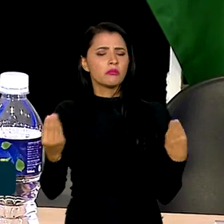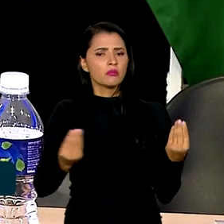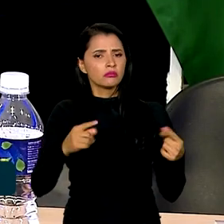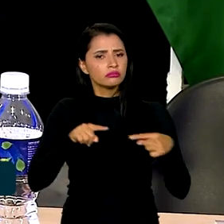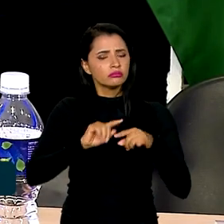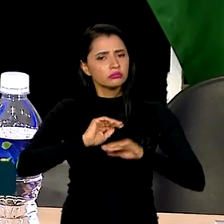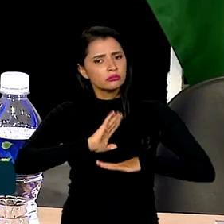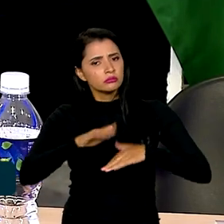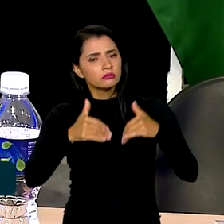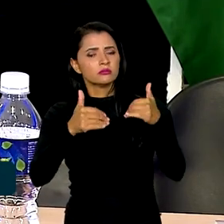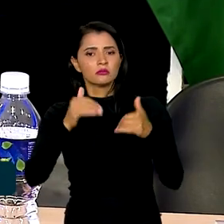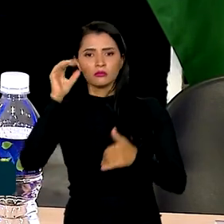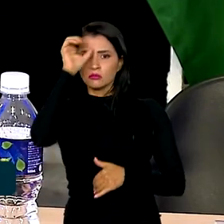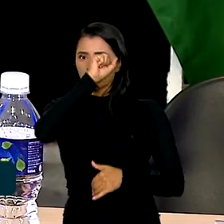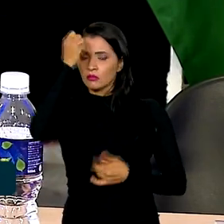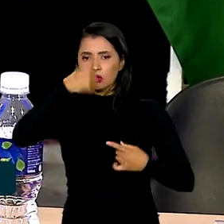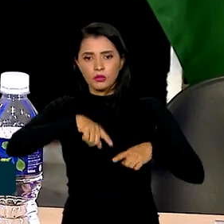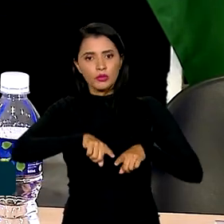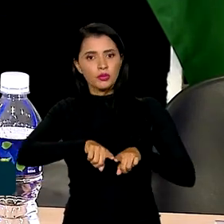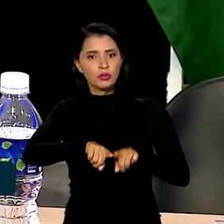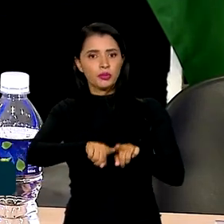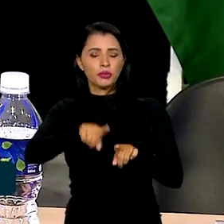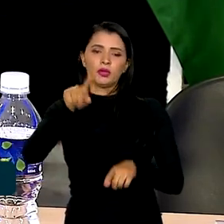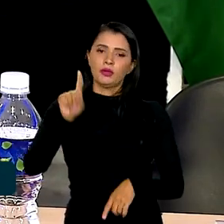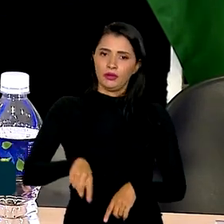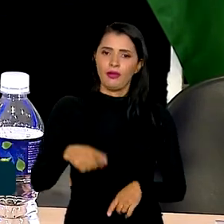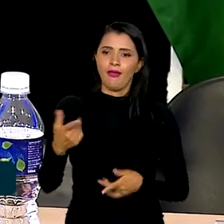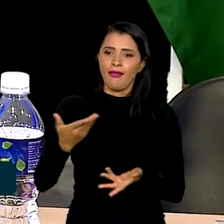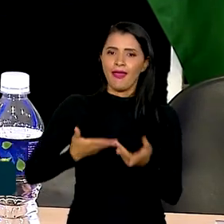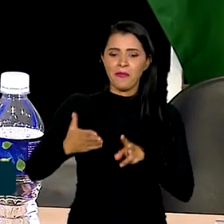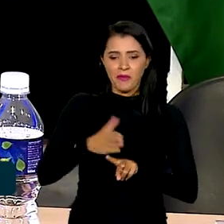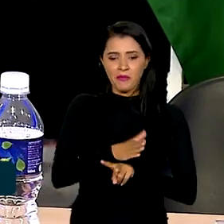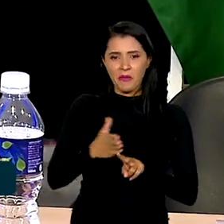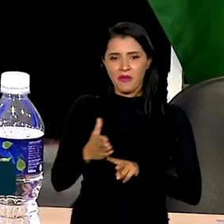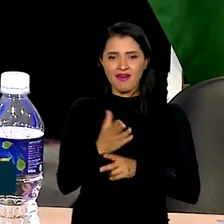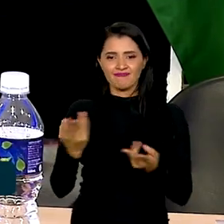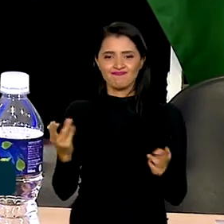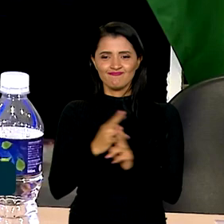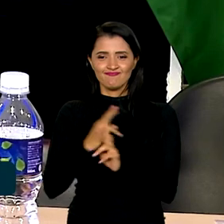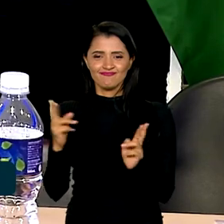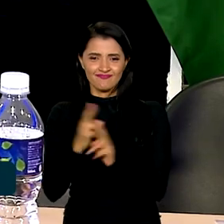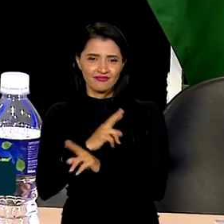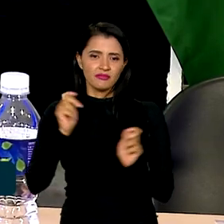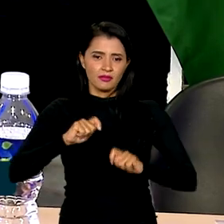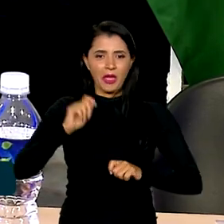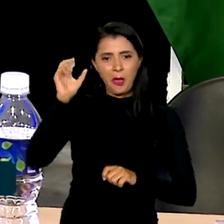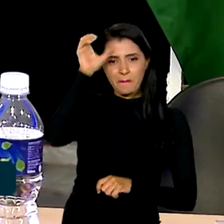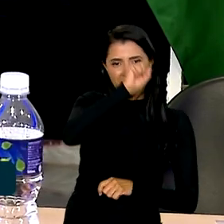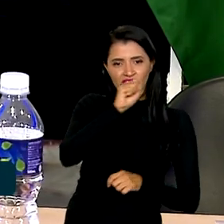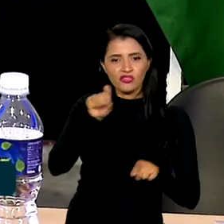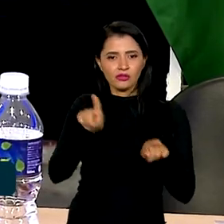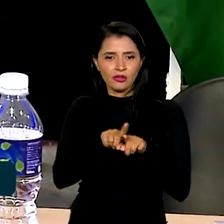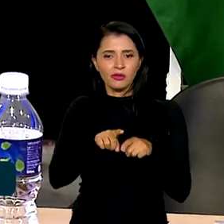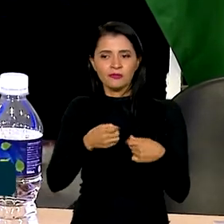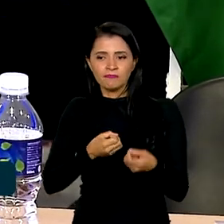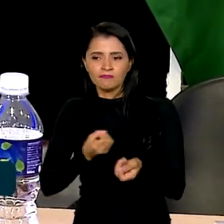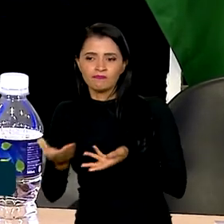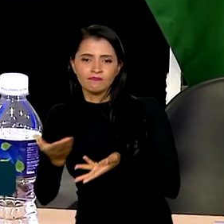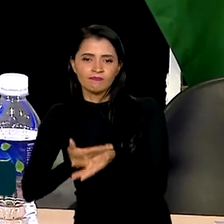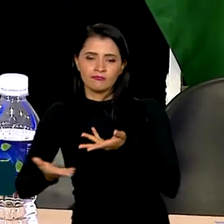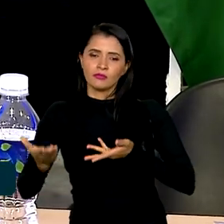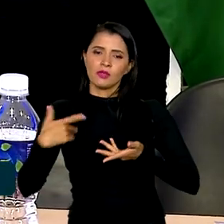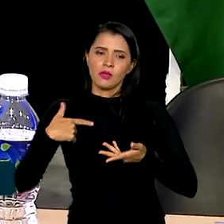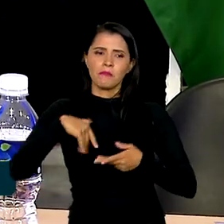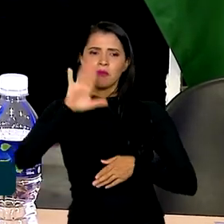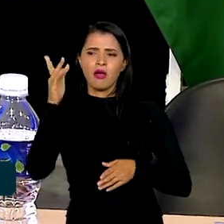desenvolver e aprender, é dialética essa relação. A gente aprende e a gente também, aquilo